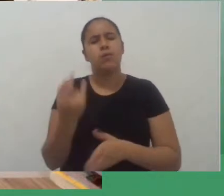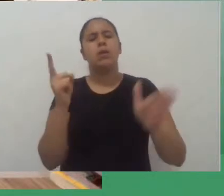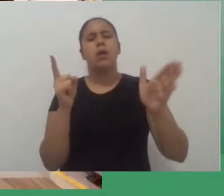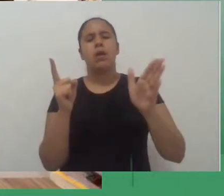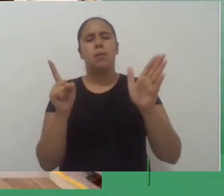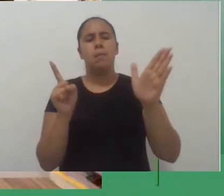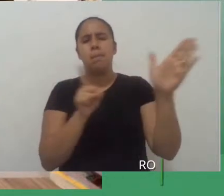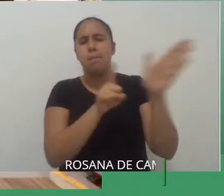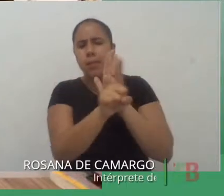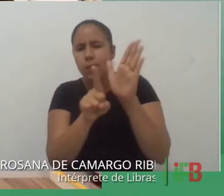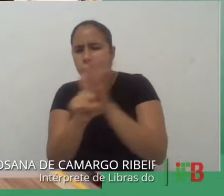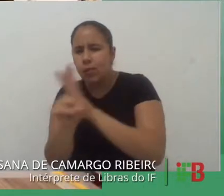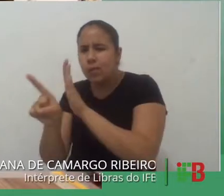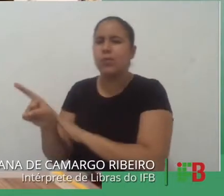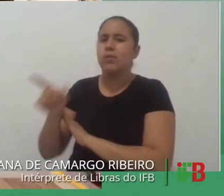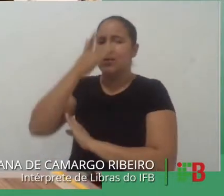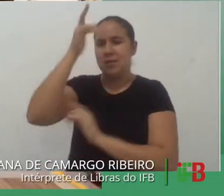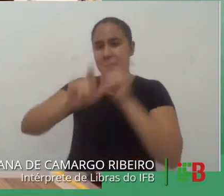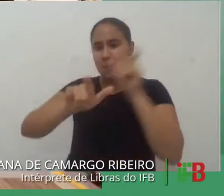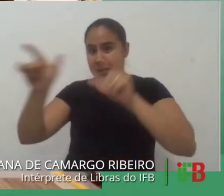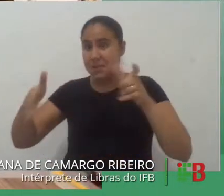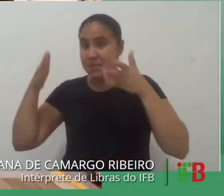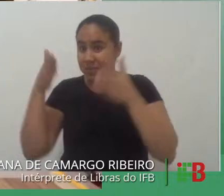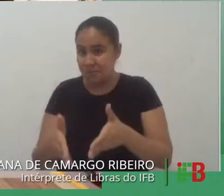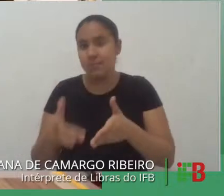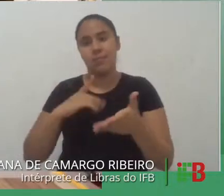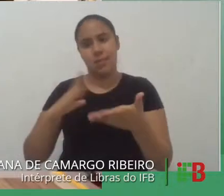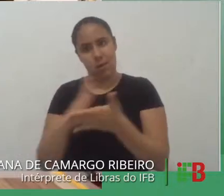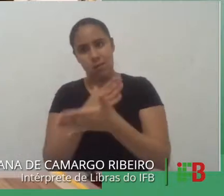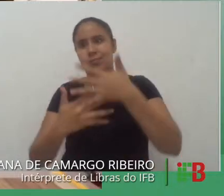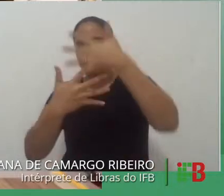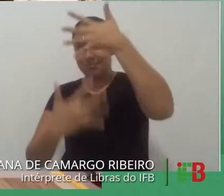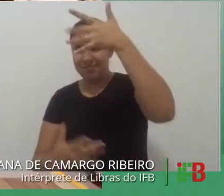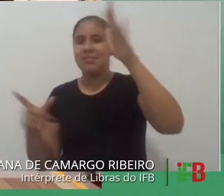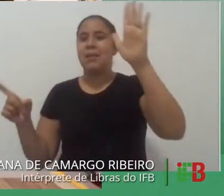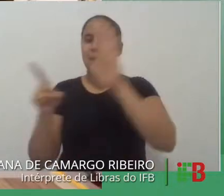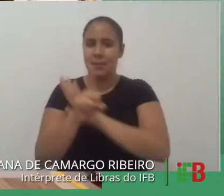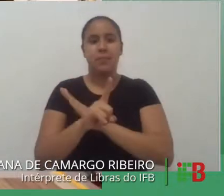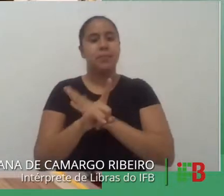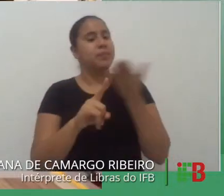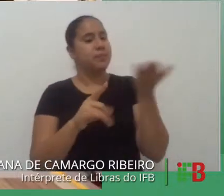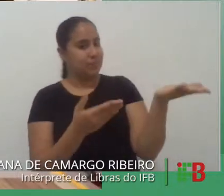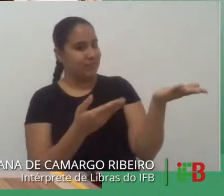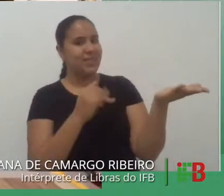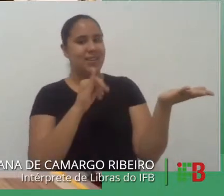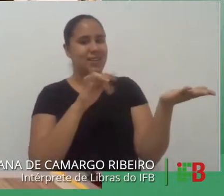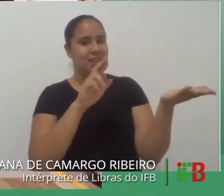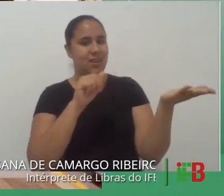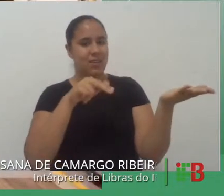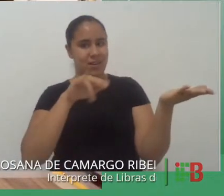vocês né para os nossos participantes então Iranilde a palavra está com você tá bom